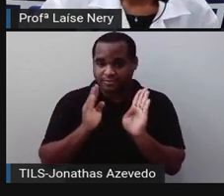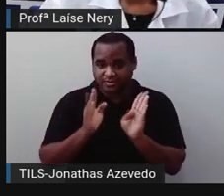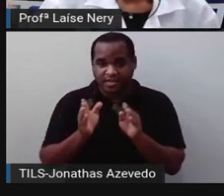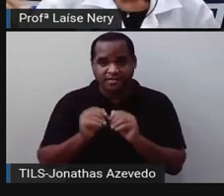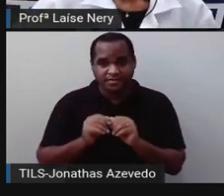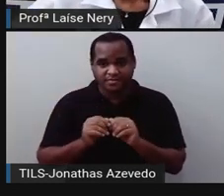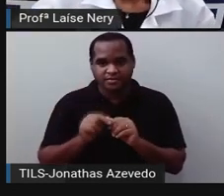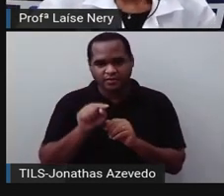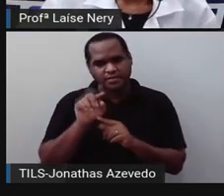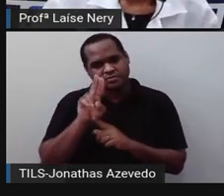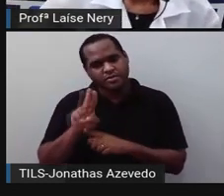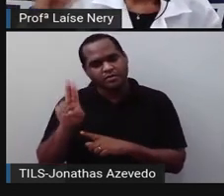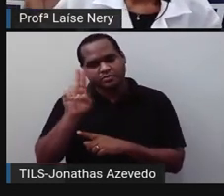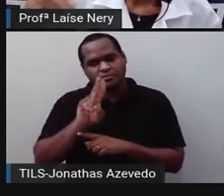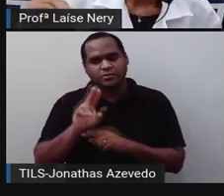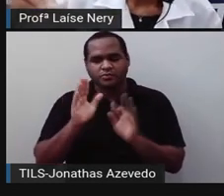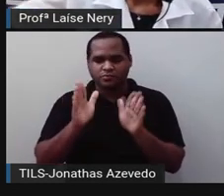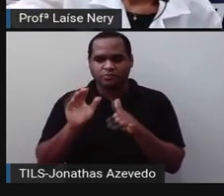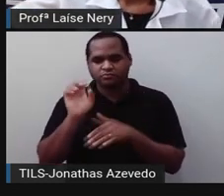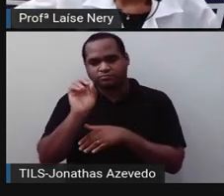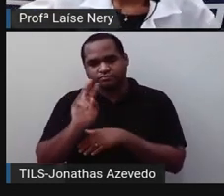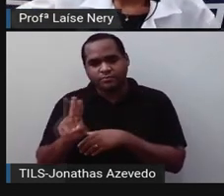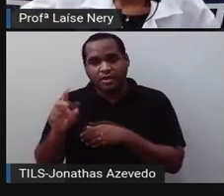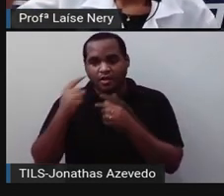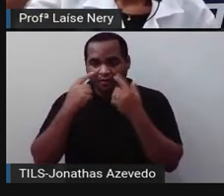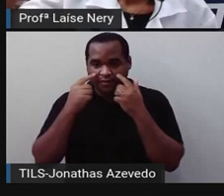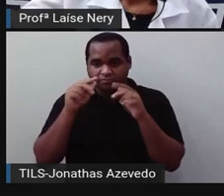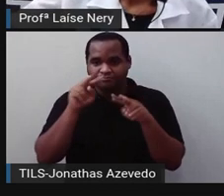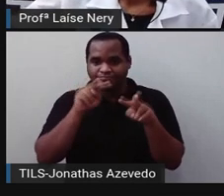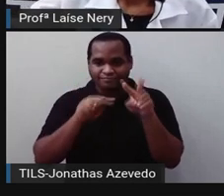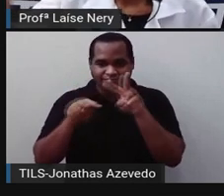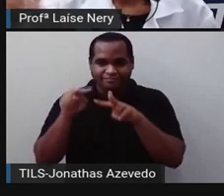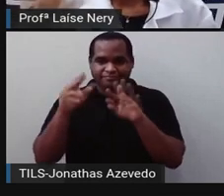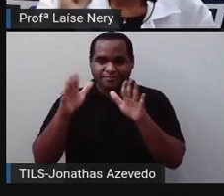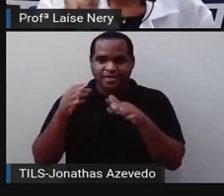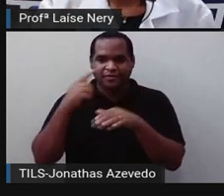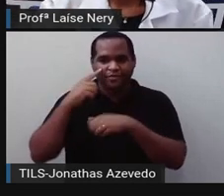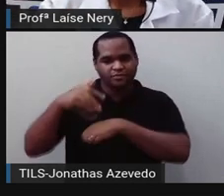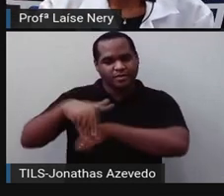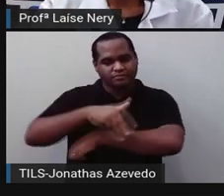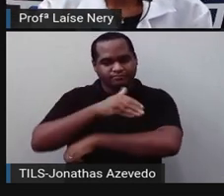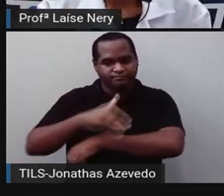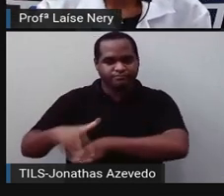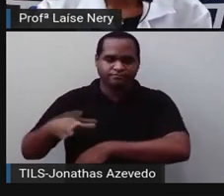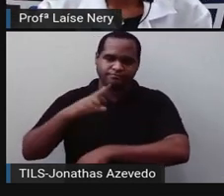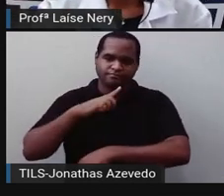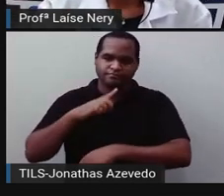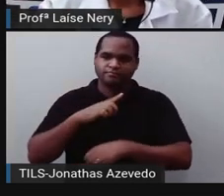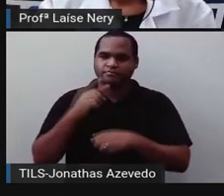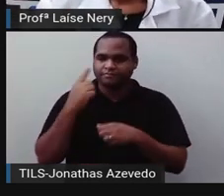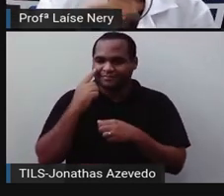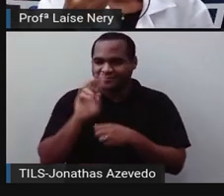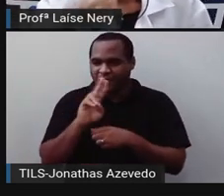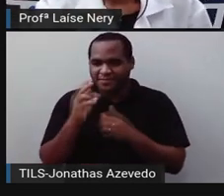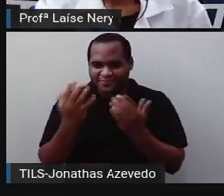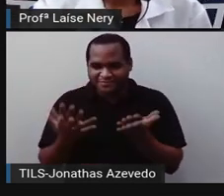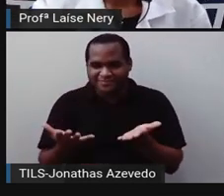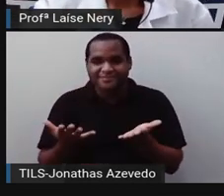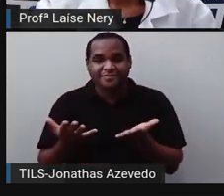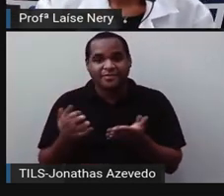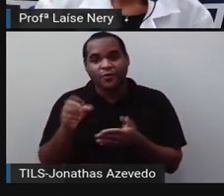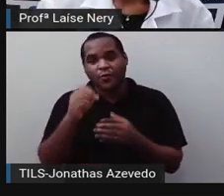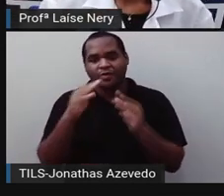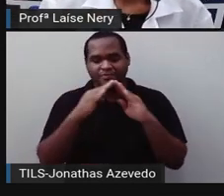utilizou ou já viu um cone na rua que tem esse mesmo formato do cone? Ou uma